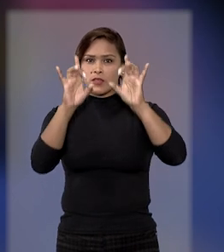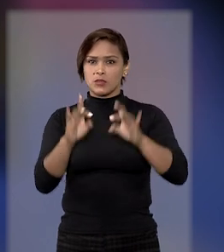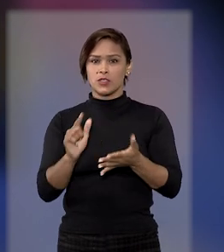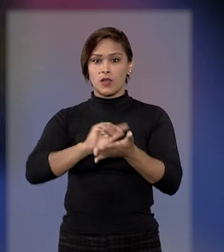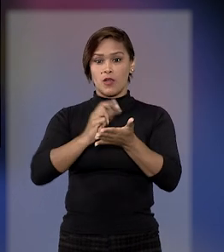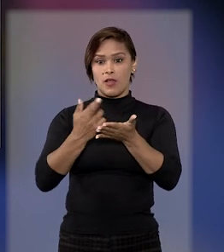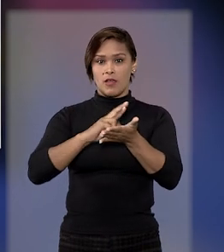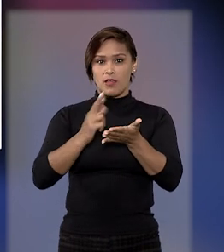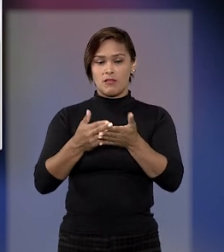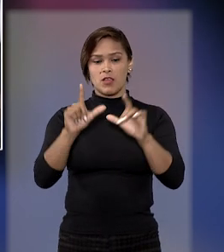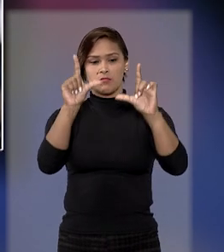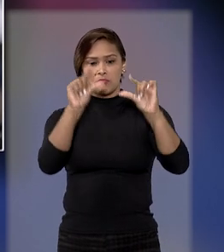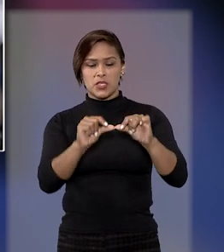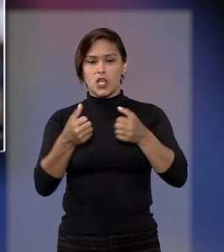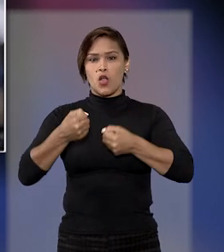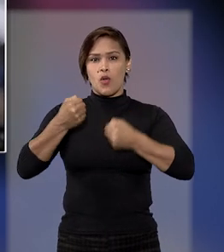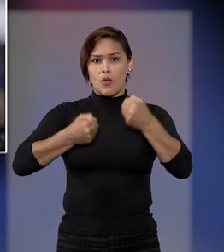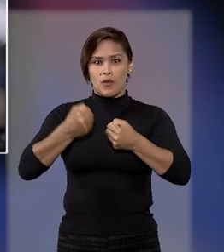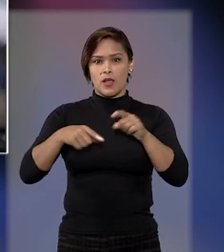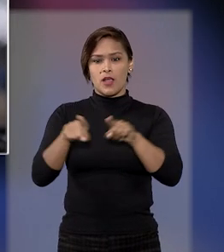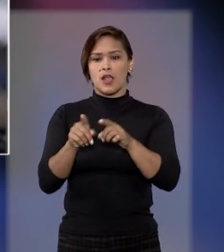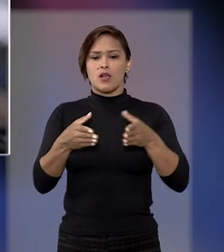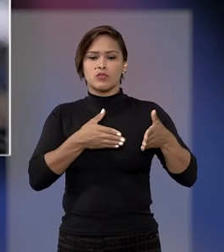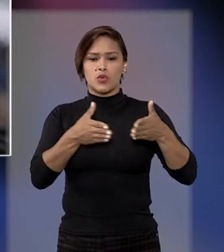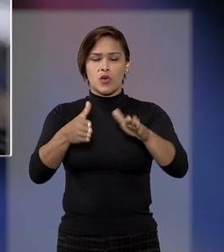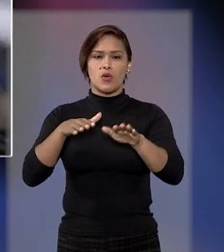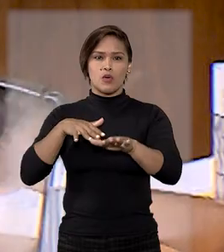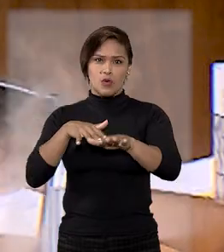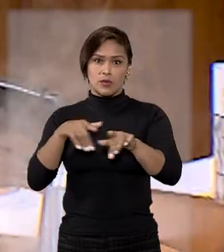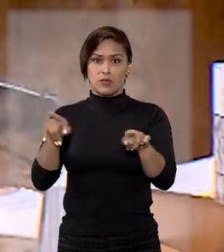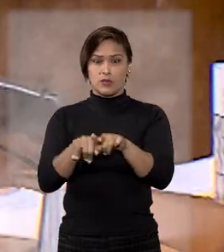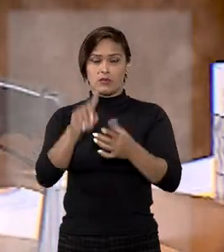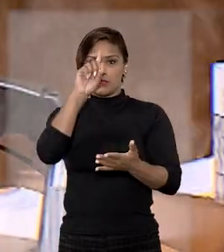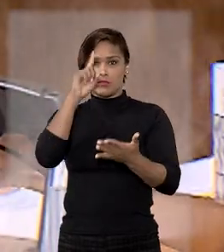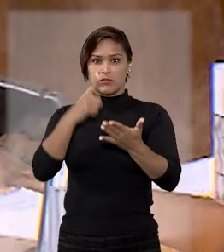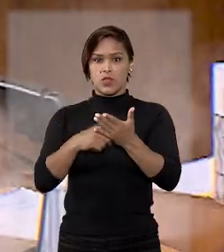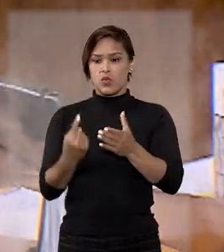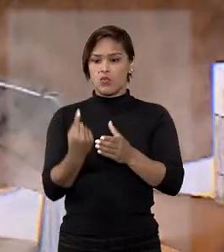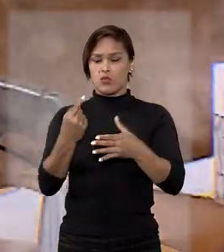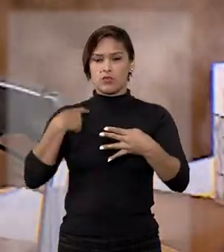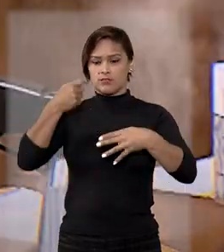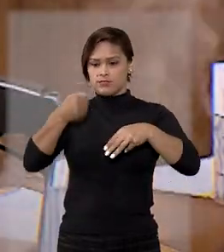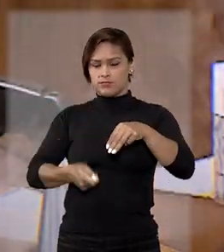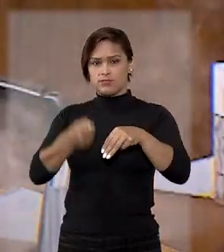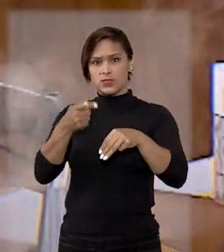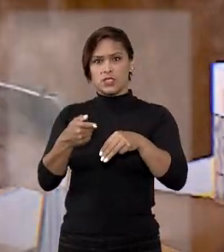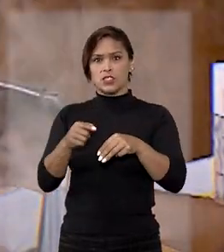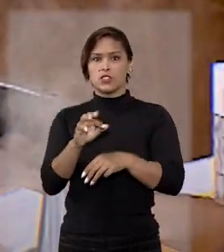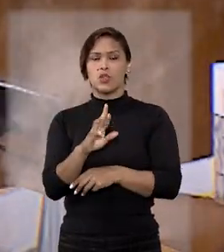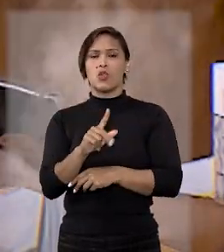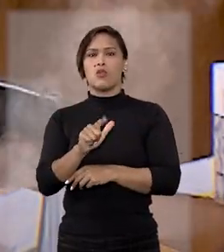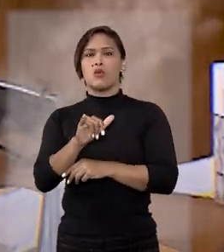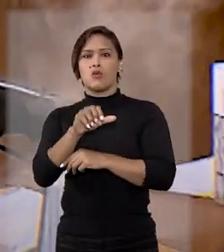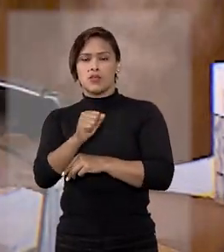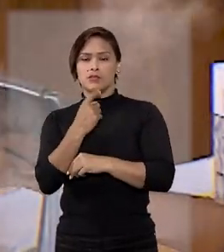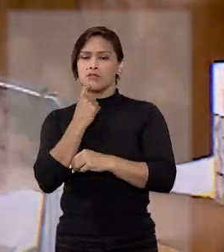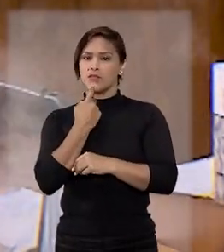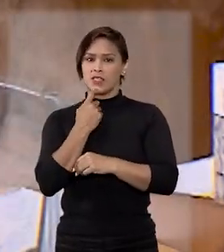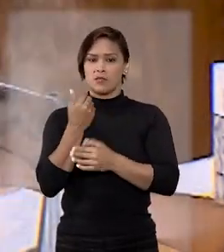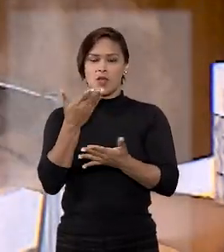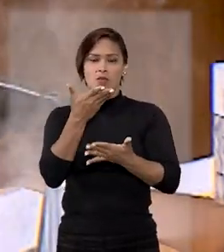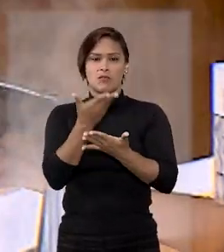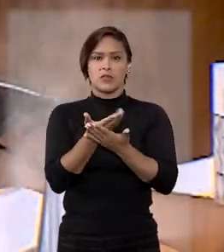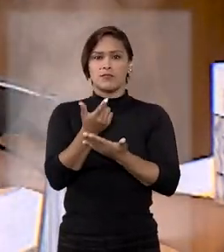especial de revistas e miniaturas de carros de Fórmula 1. Em decisão monocrática, o ministro Luiz Felipe Salomão